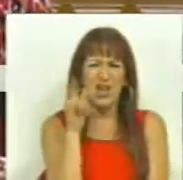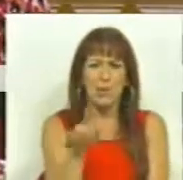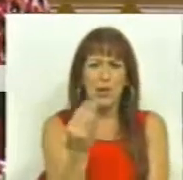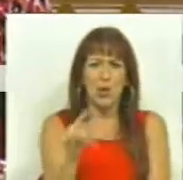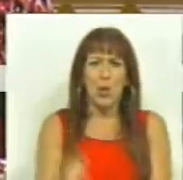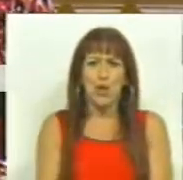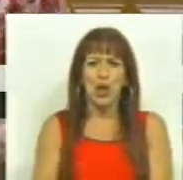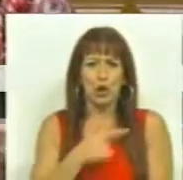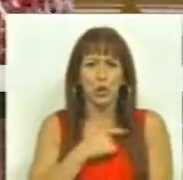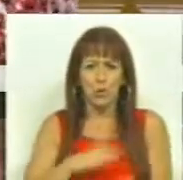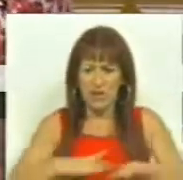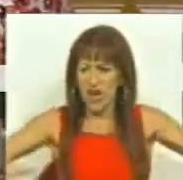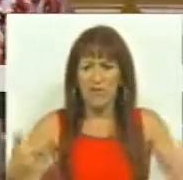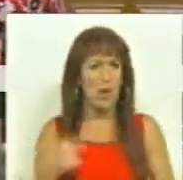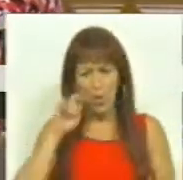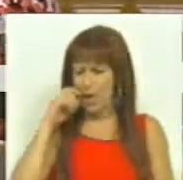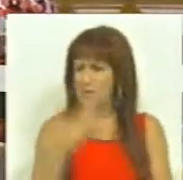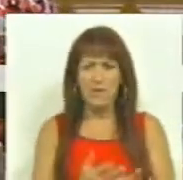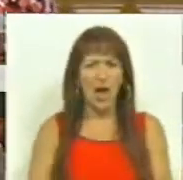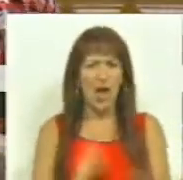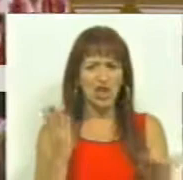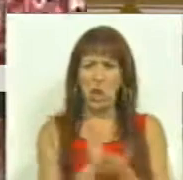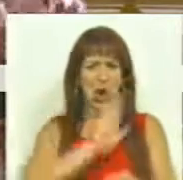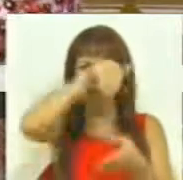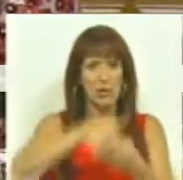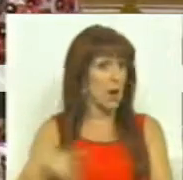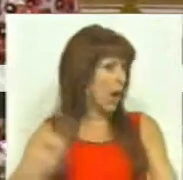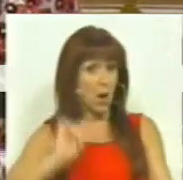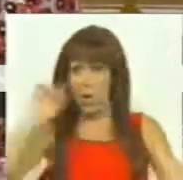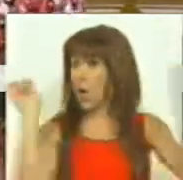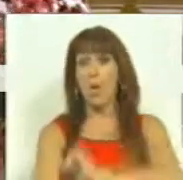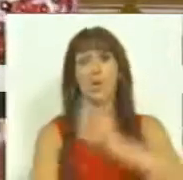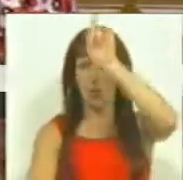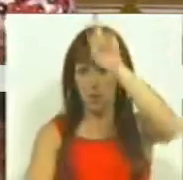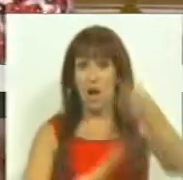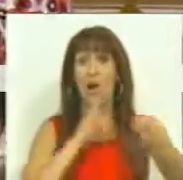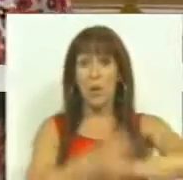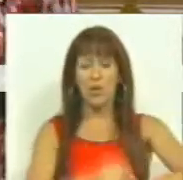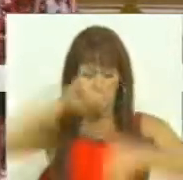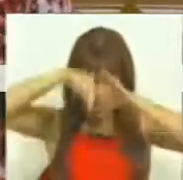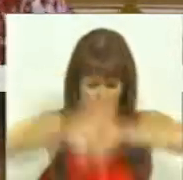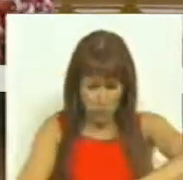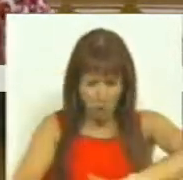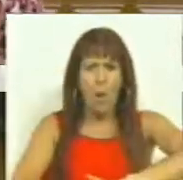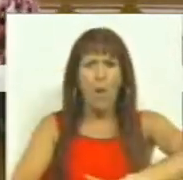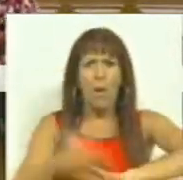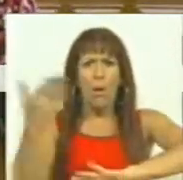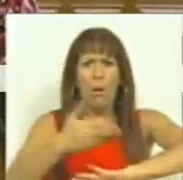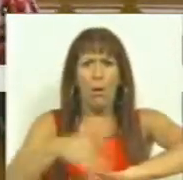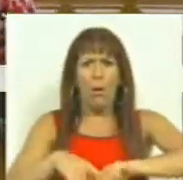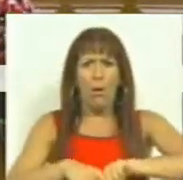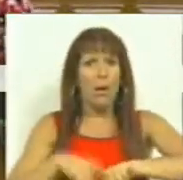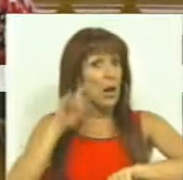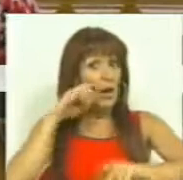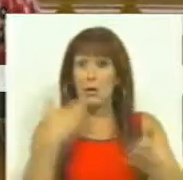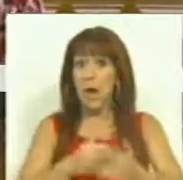turmas de nível, não vai garantir a escola inclusiva. Muito pelo contrário, vai continuar a aprofundar os direitos e a